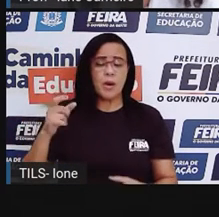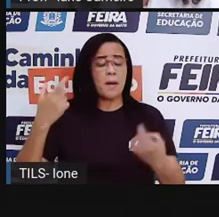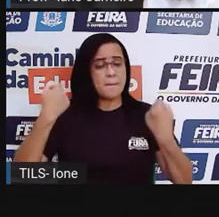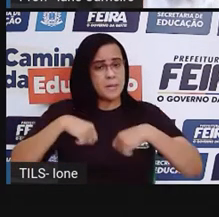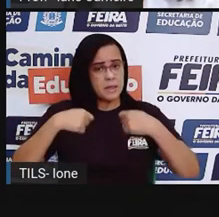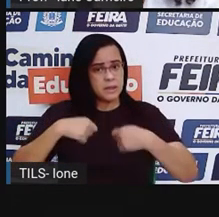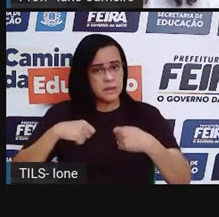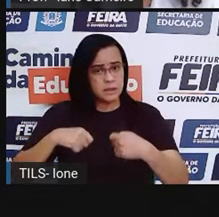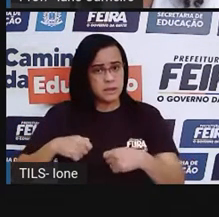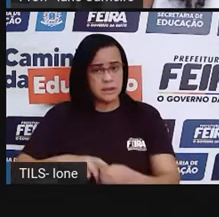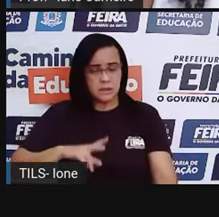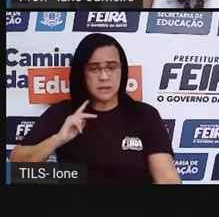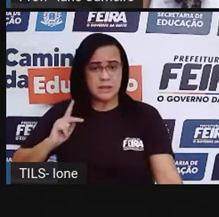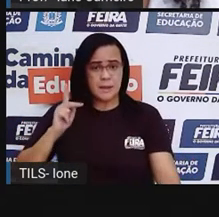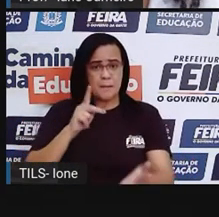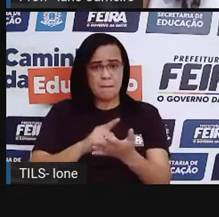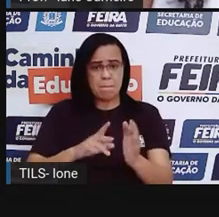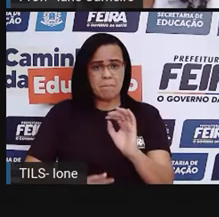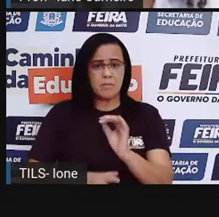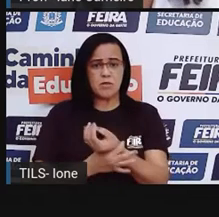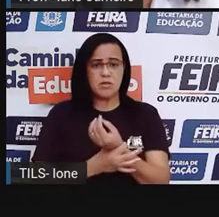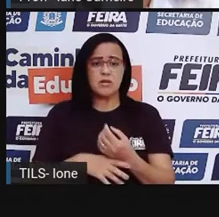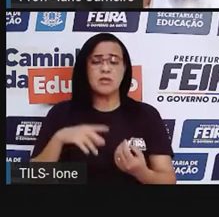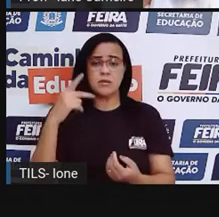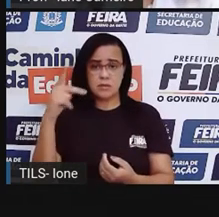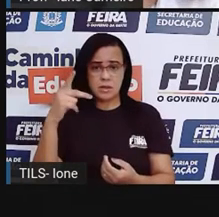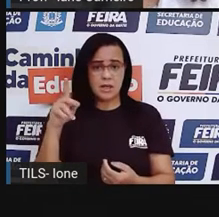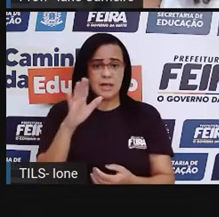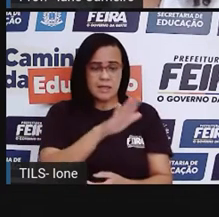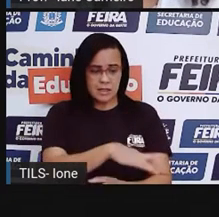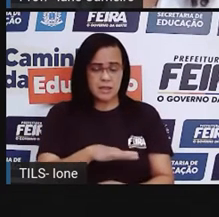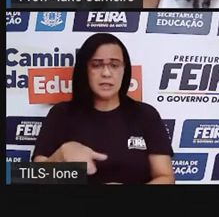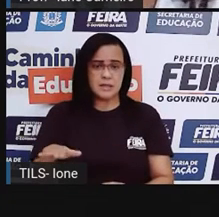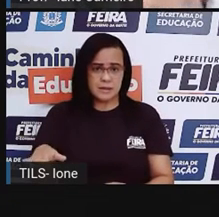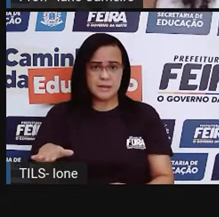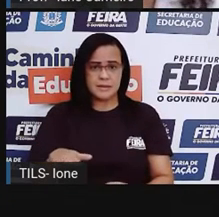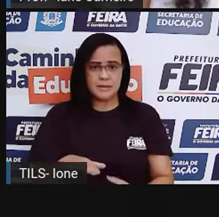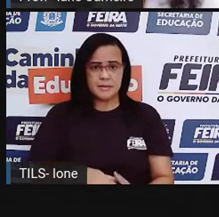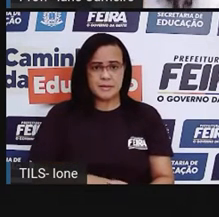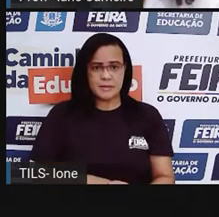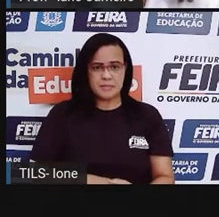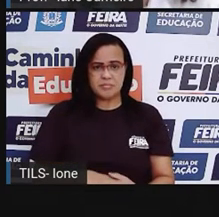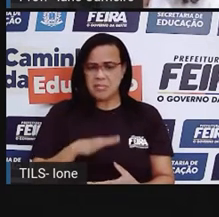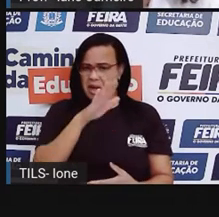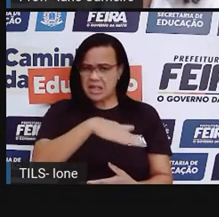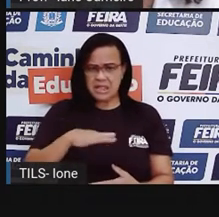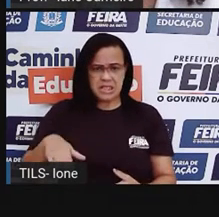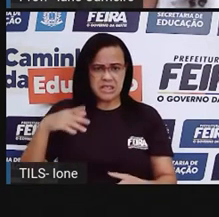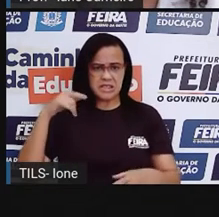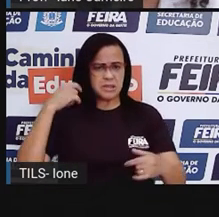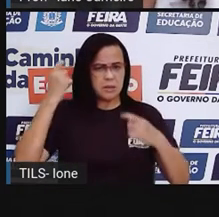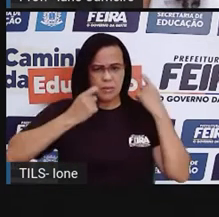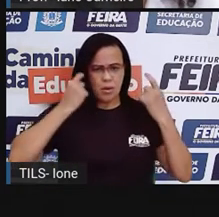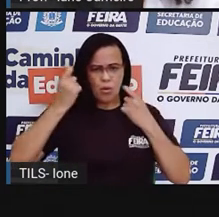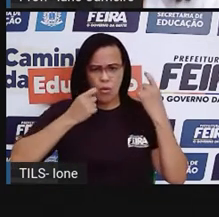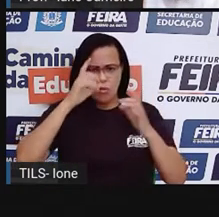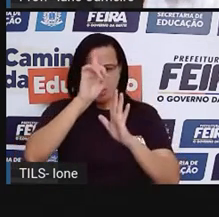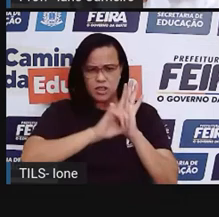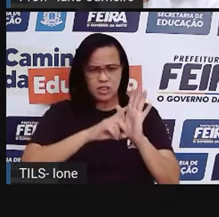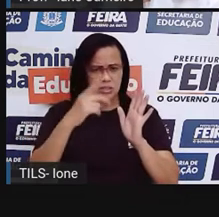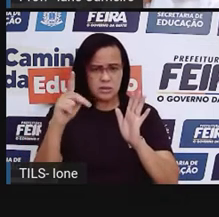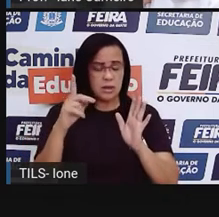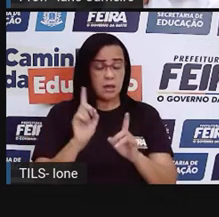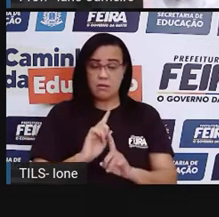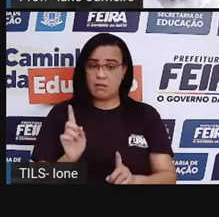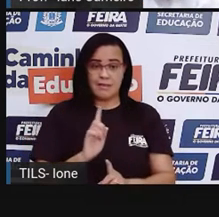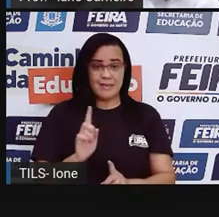esses direitos para as crianças, né? Então, não cabe à criança se preocupar com isso, não. É dever dos adultos,